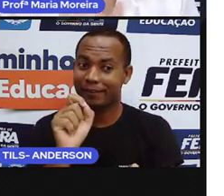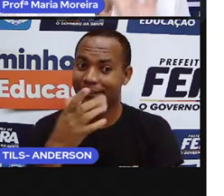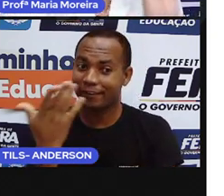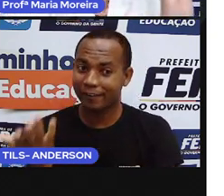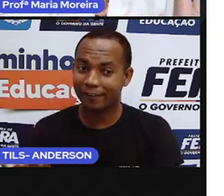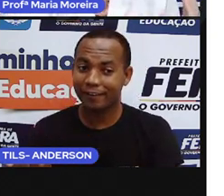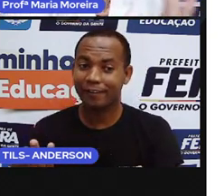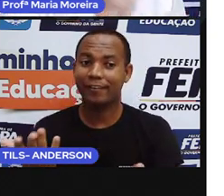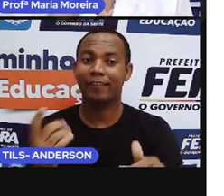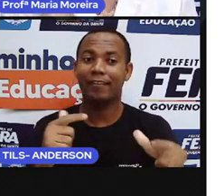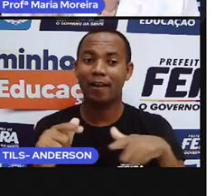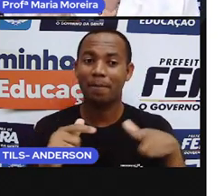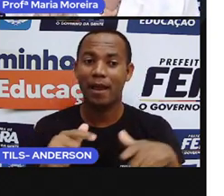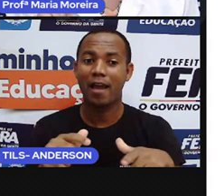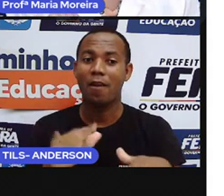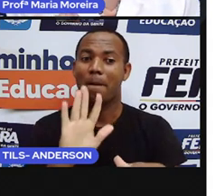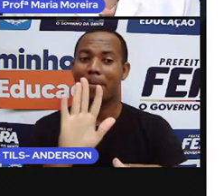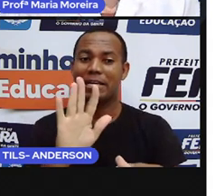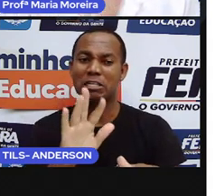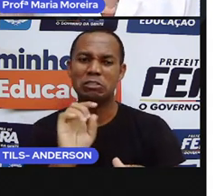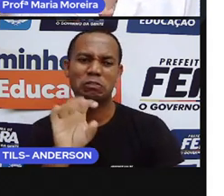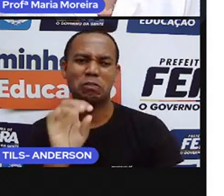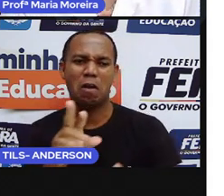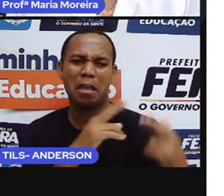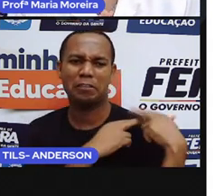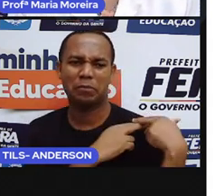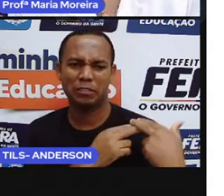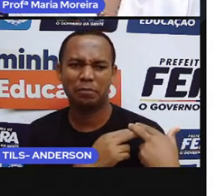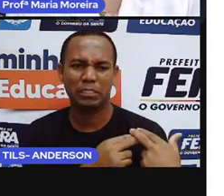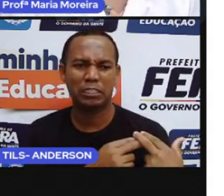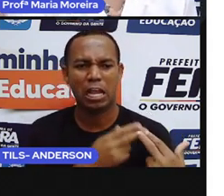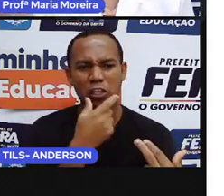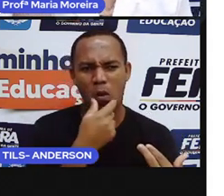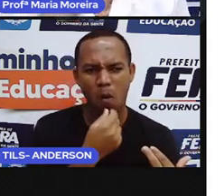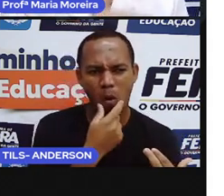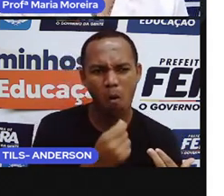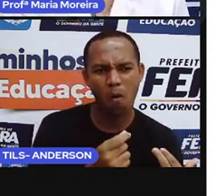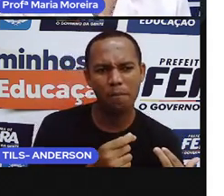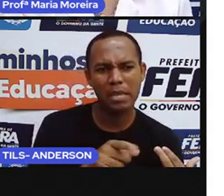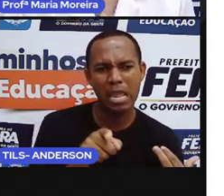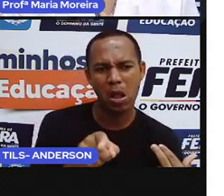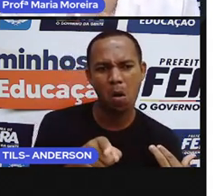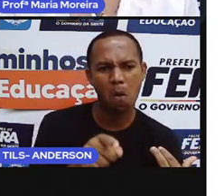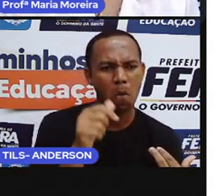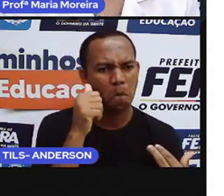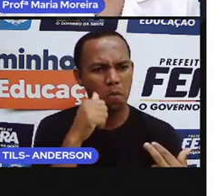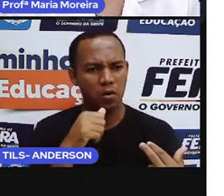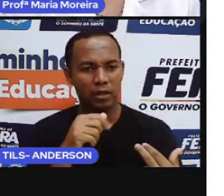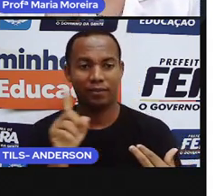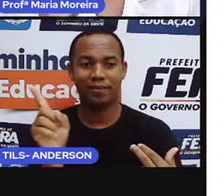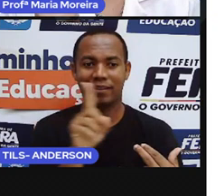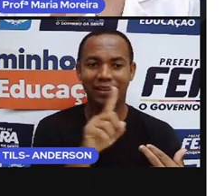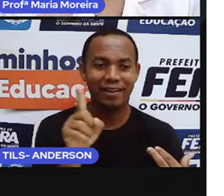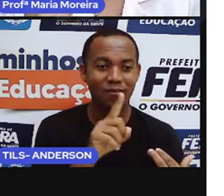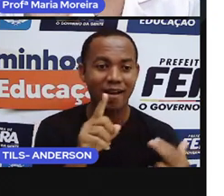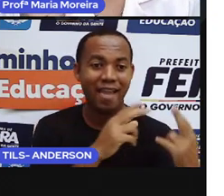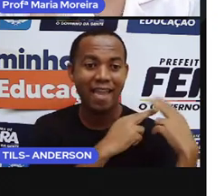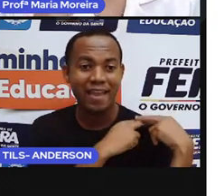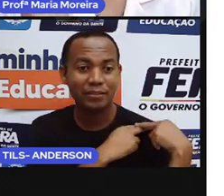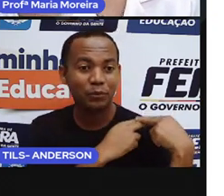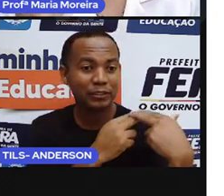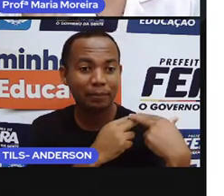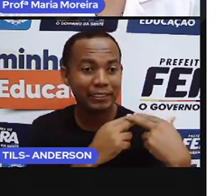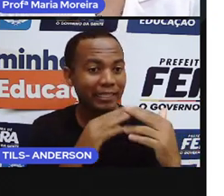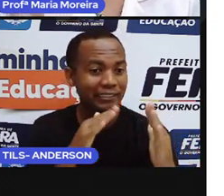o quê? Ah, isso é só de responsabilidade de fulano. E só quem faz é homem. E só quem faz é mulher. Não. É de responsabilidade